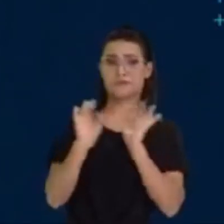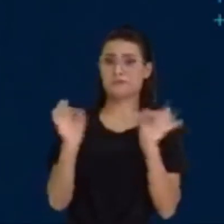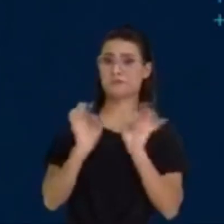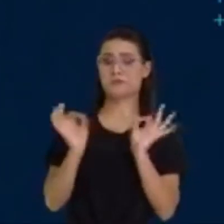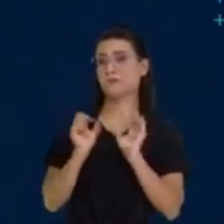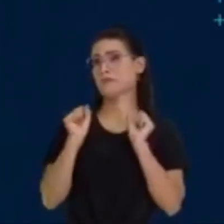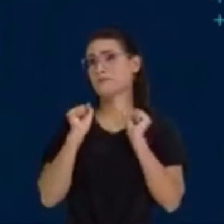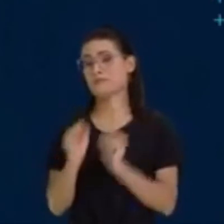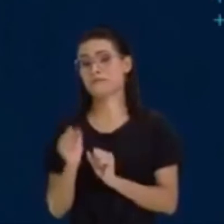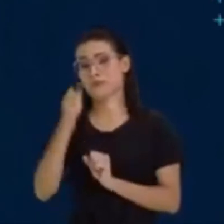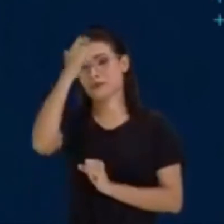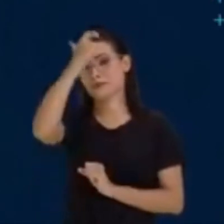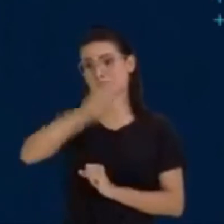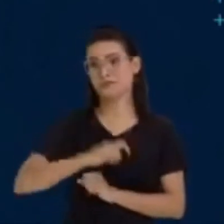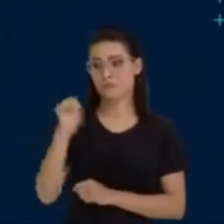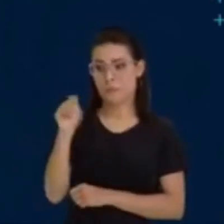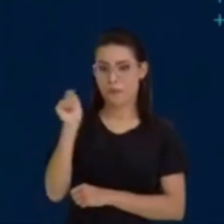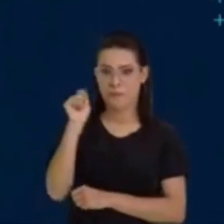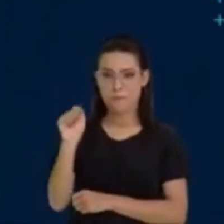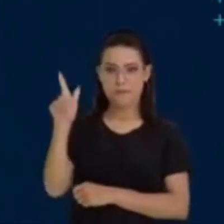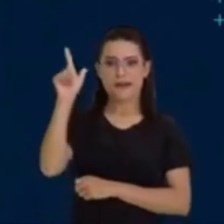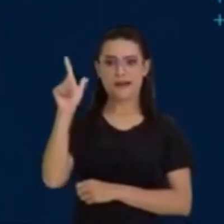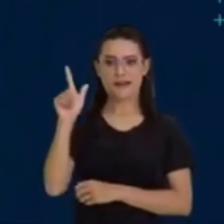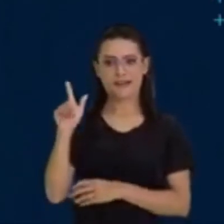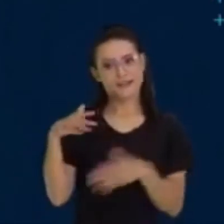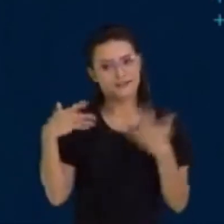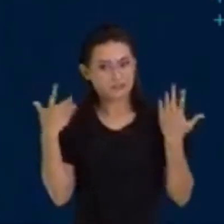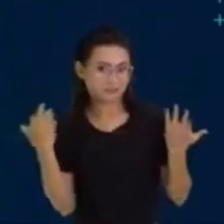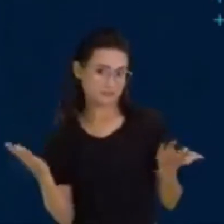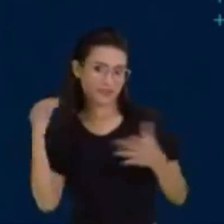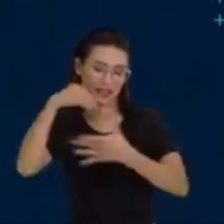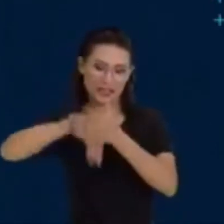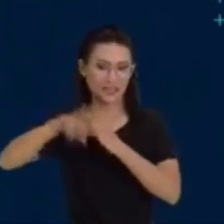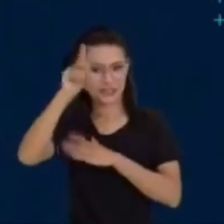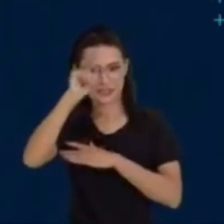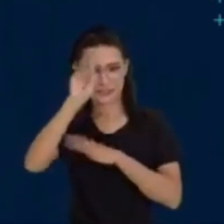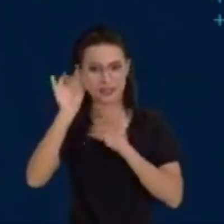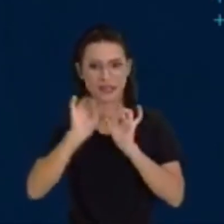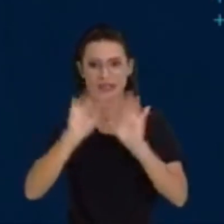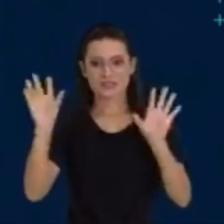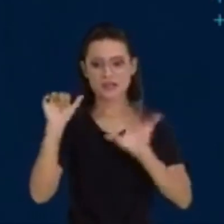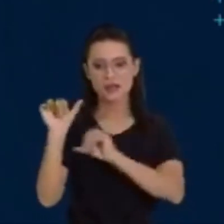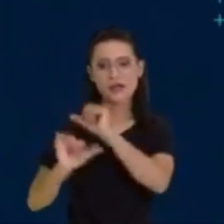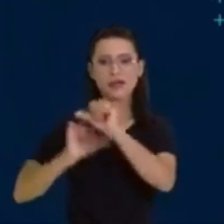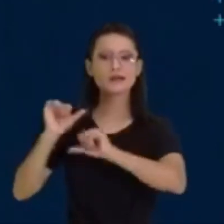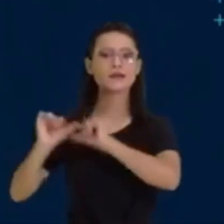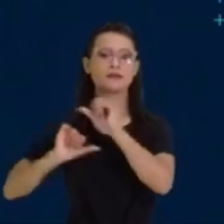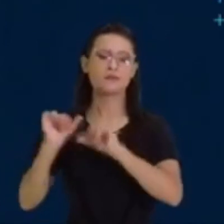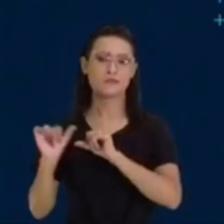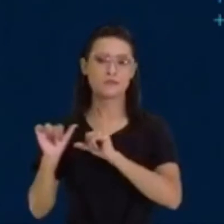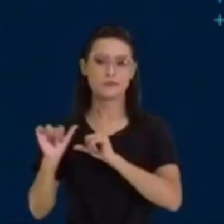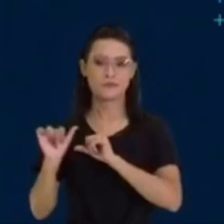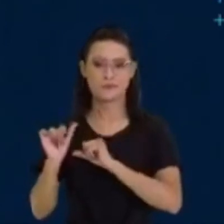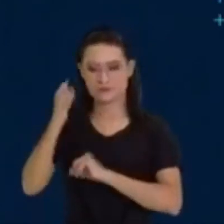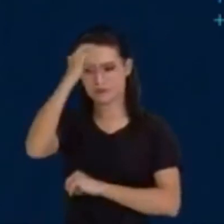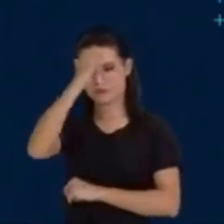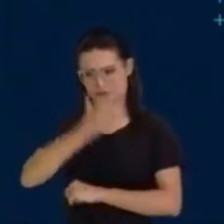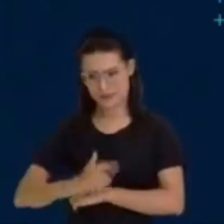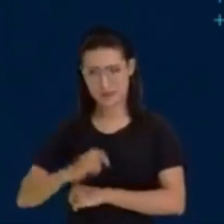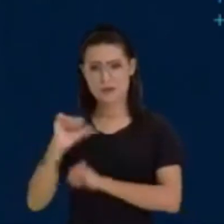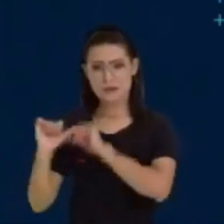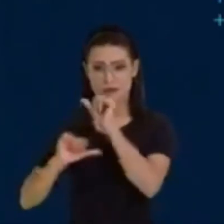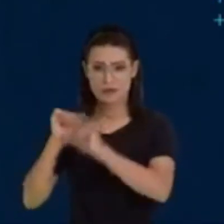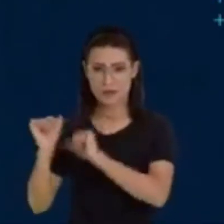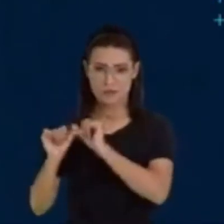até um ser humano encantado. Um ser humano que se metamorfoseia, que se transforma em outro